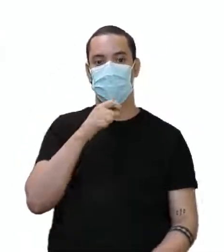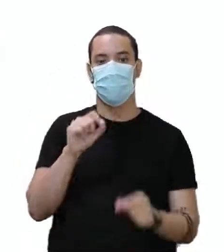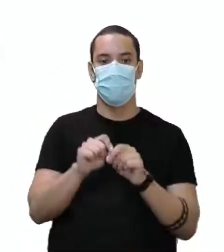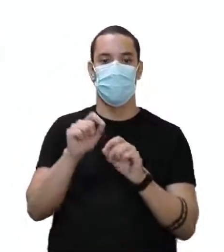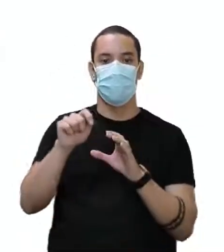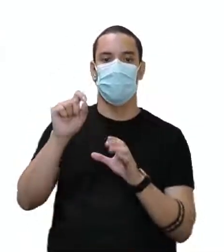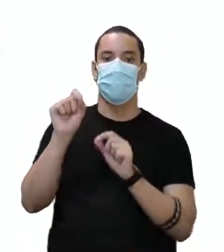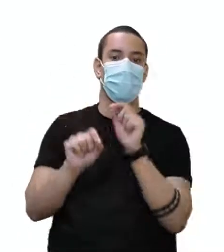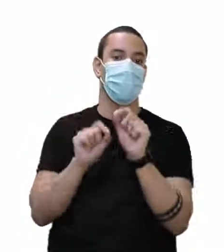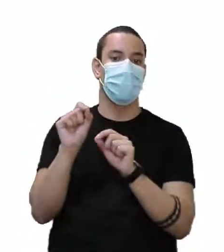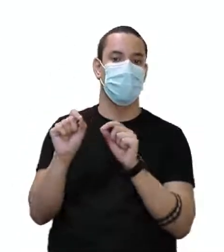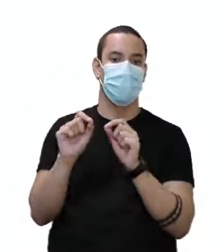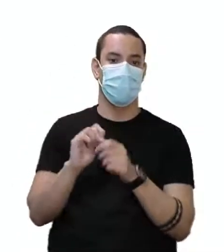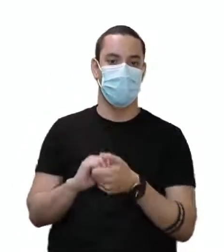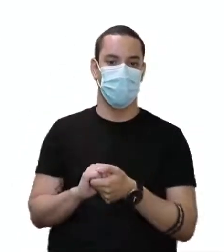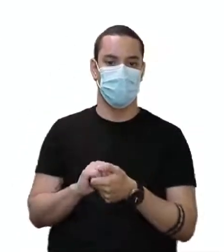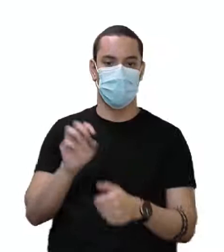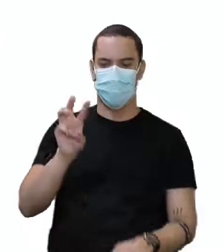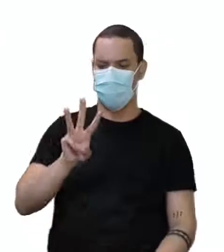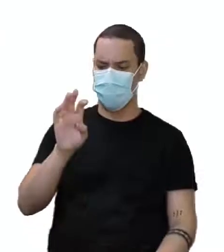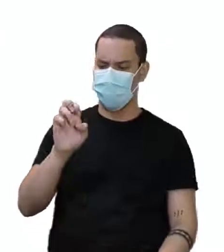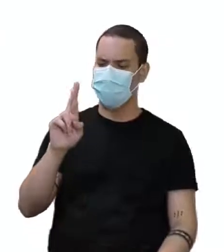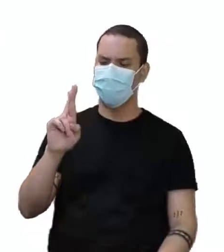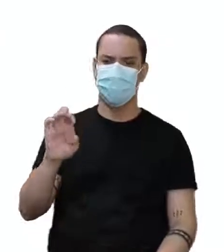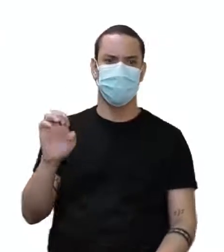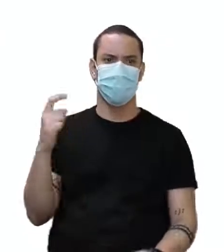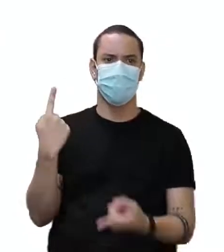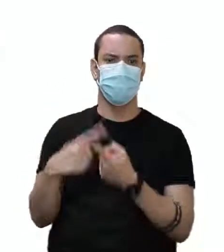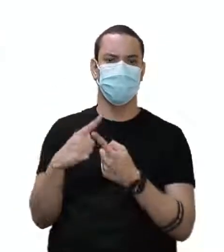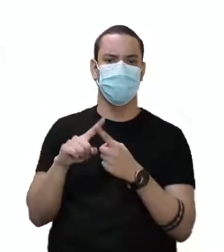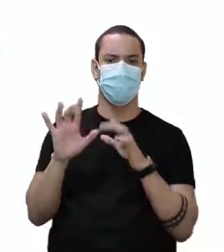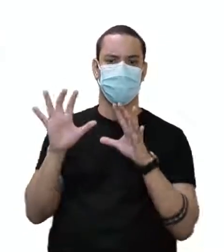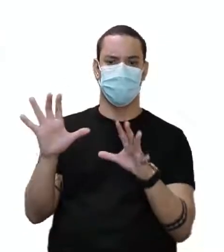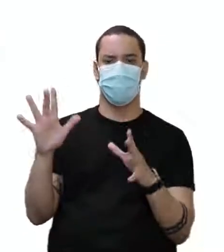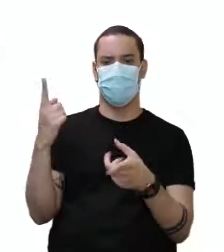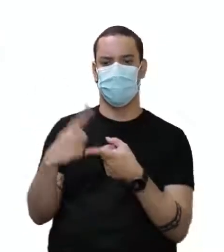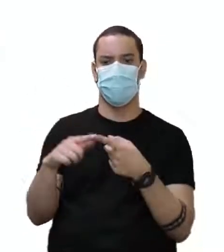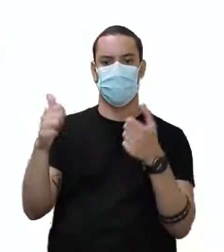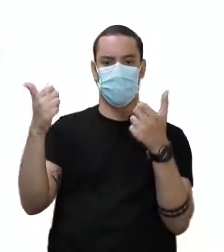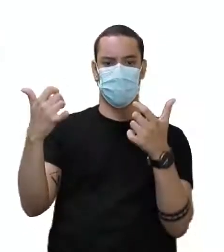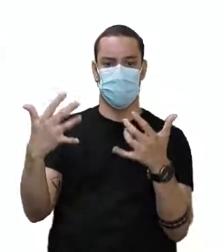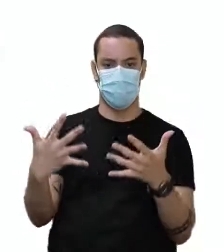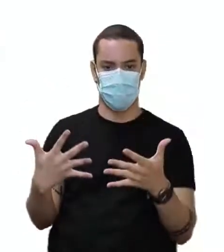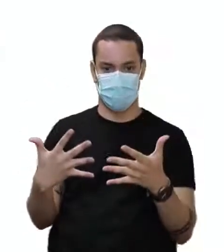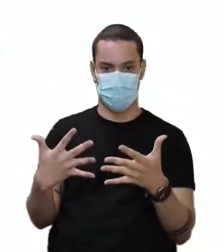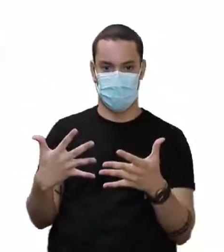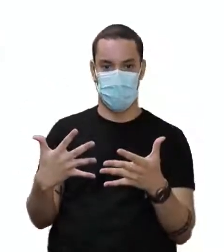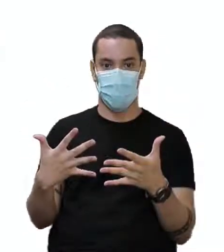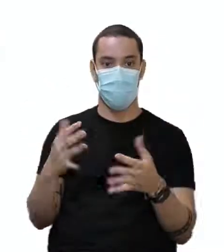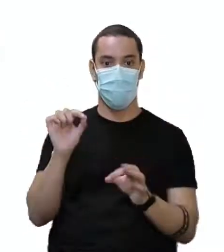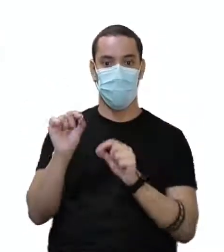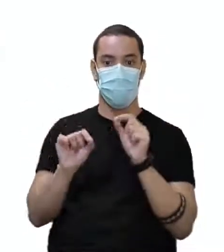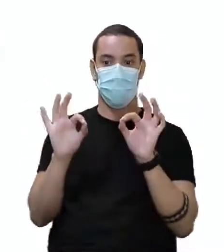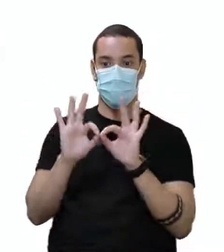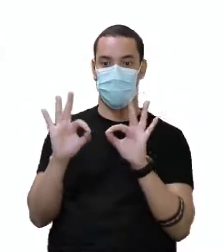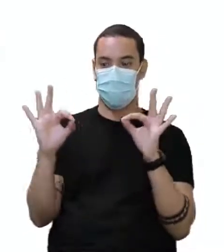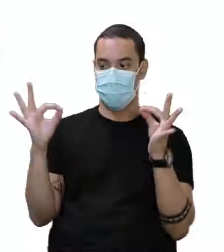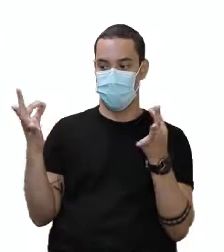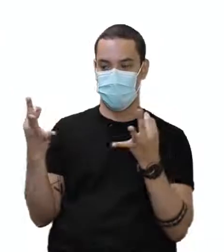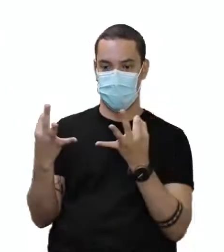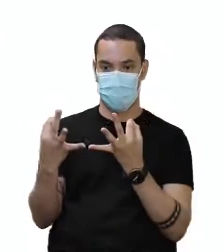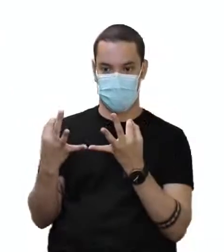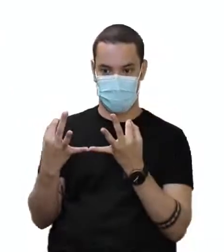parents were. Por que were aqui? Were porque estamos falando dos parents. Não porque são os